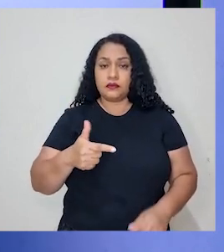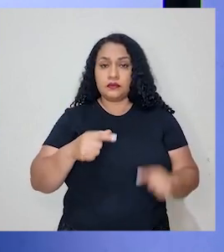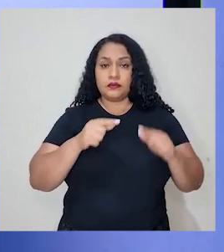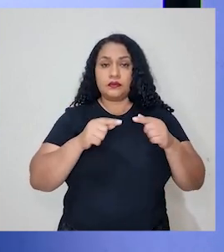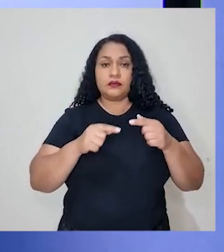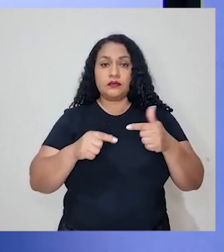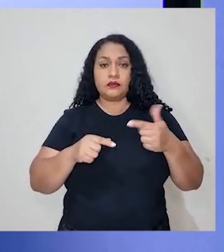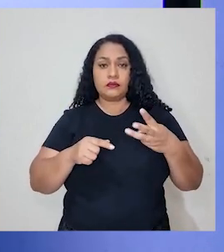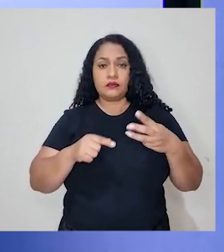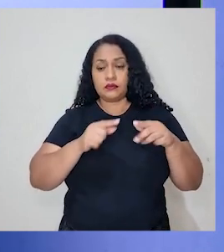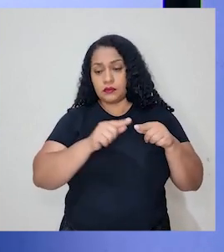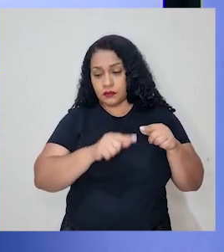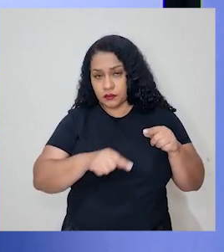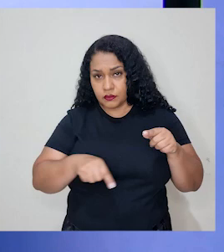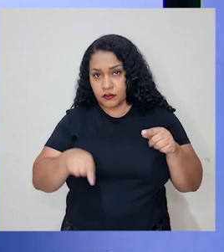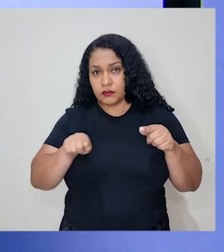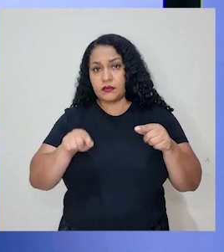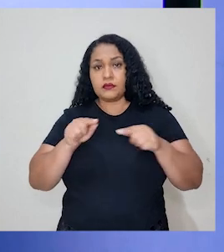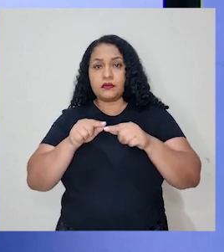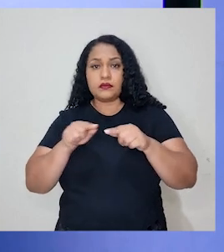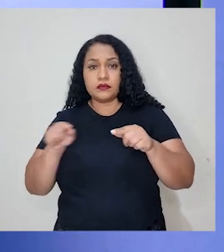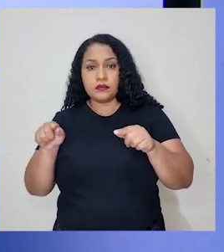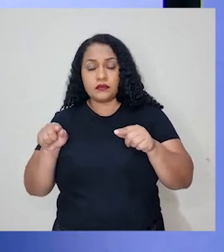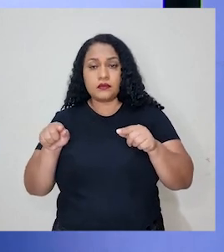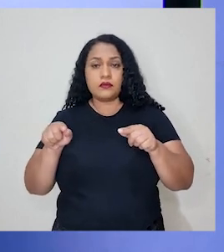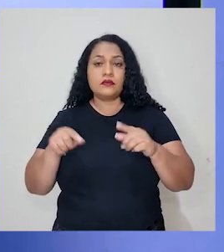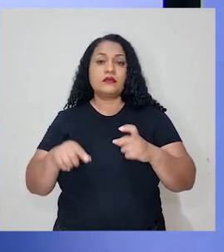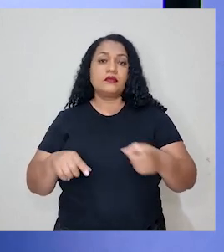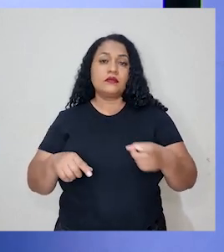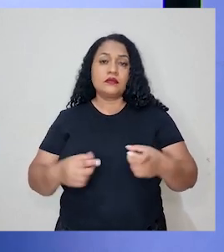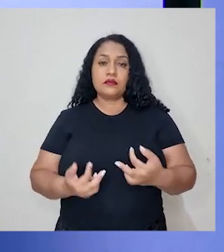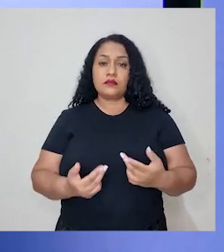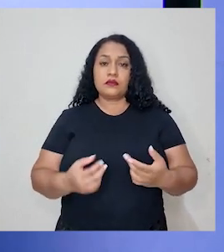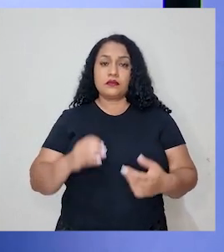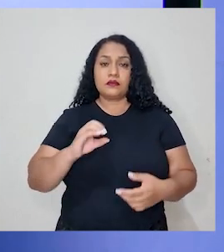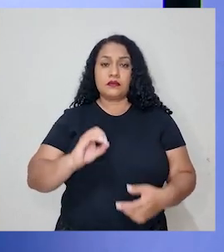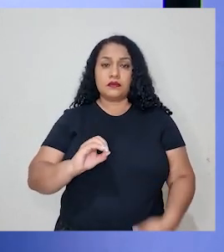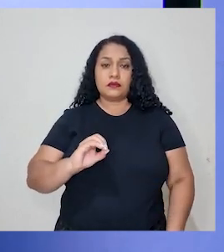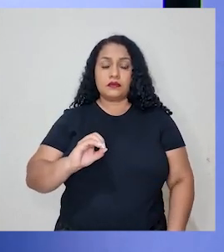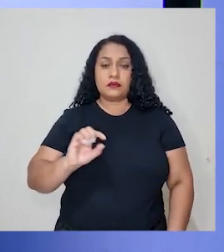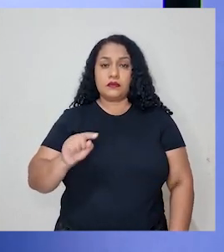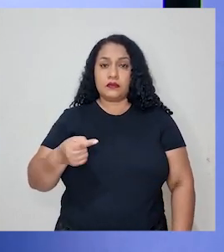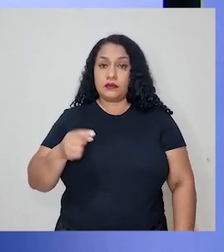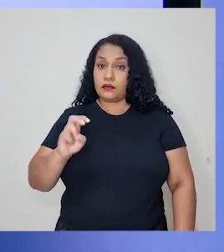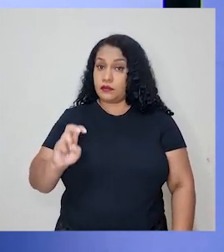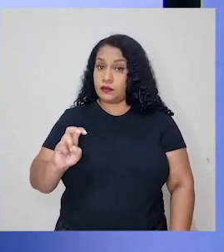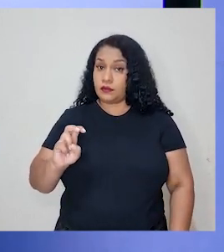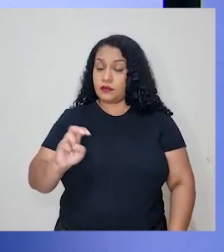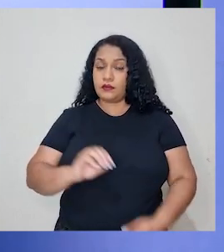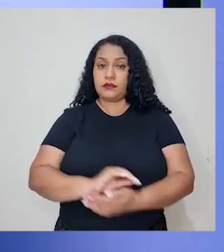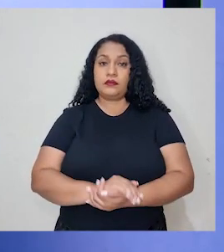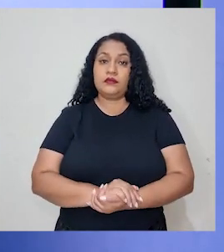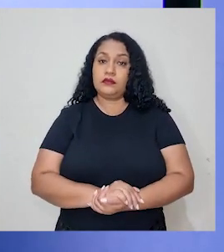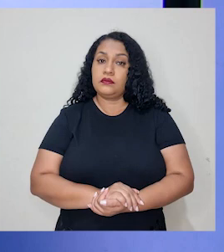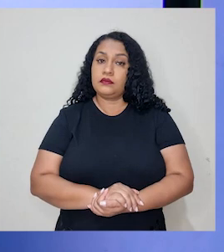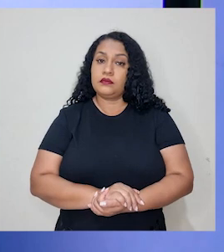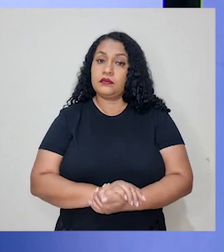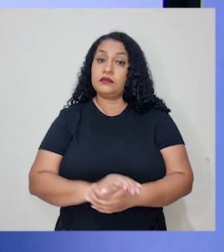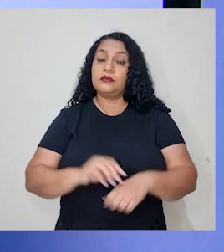Passo 24 dividindo. Então, eu encontro que x é igual a 0,5. Ou seja,